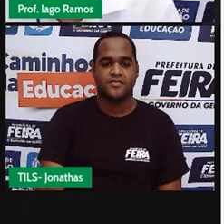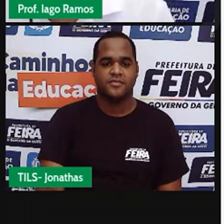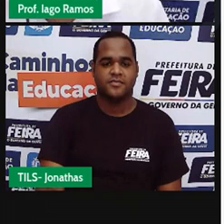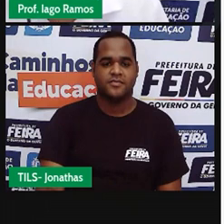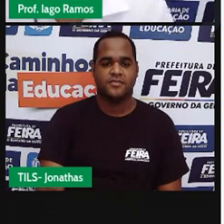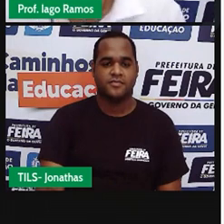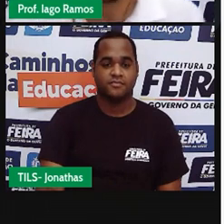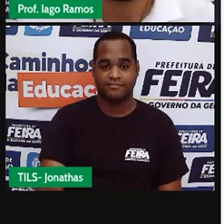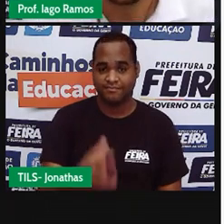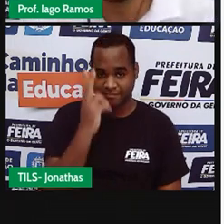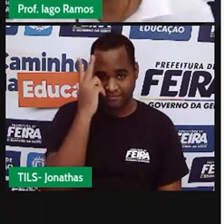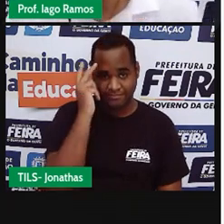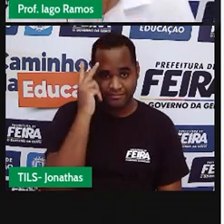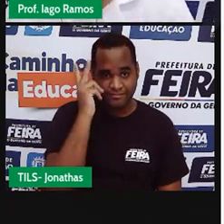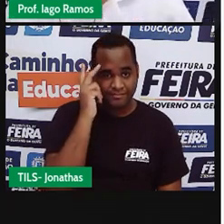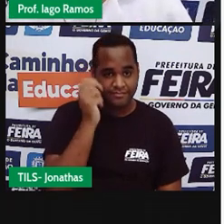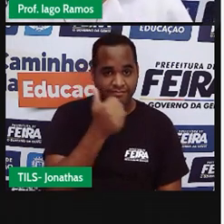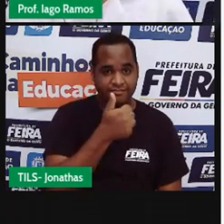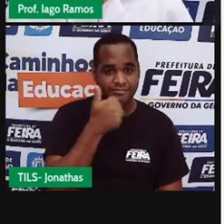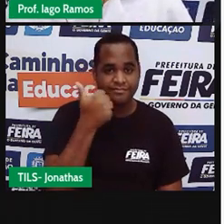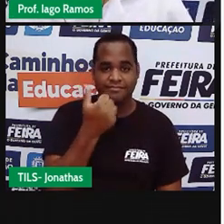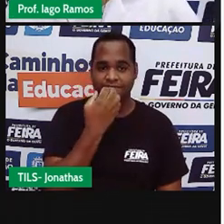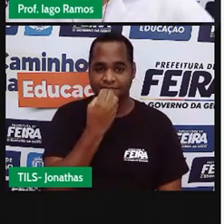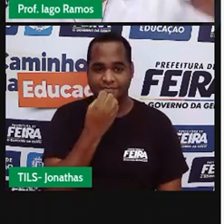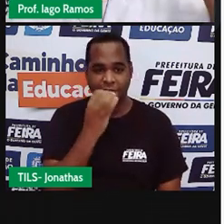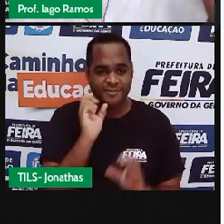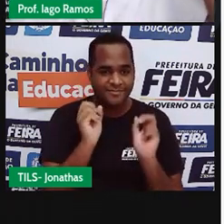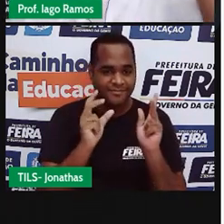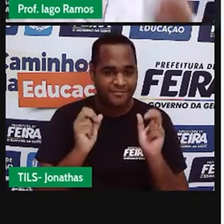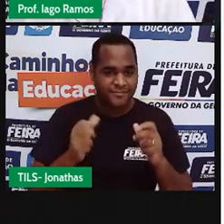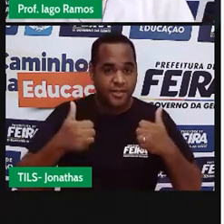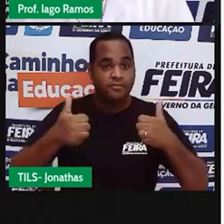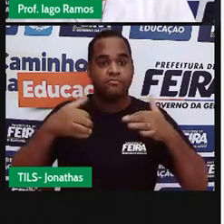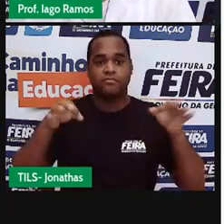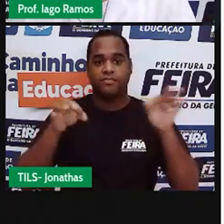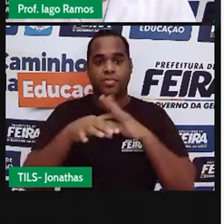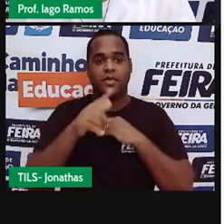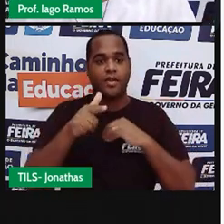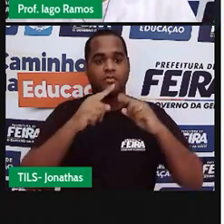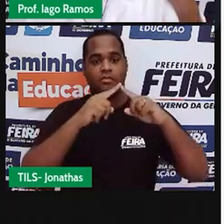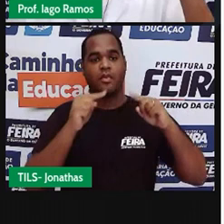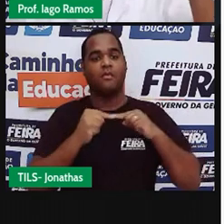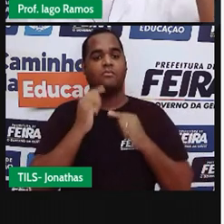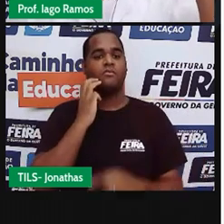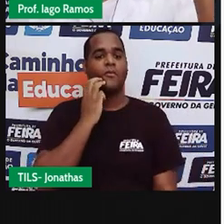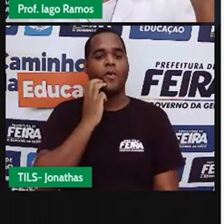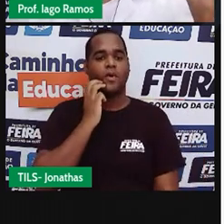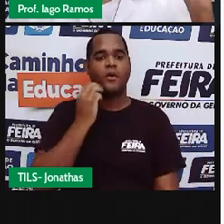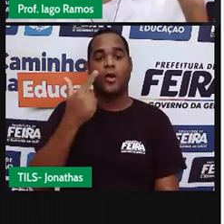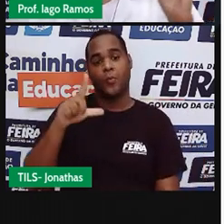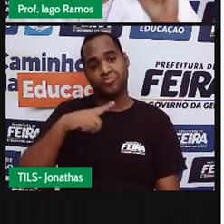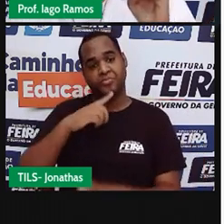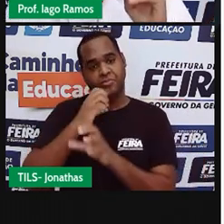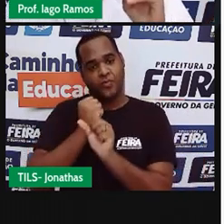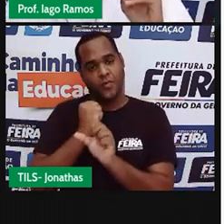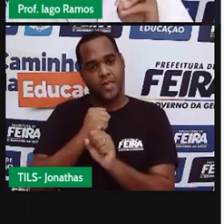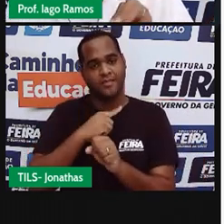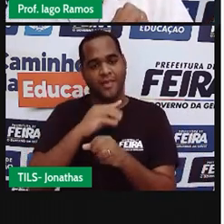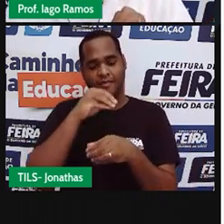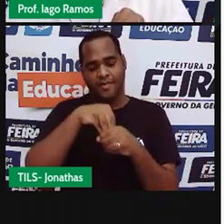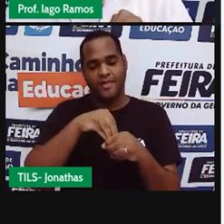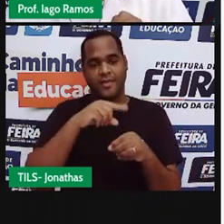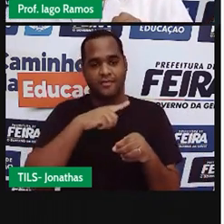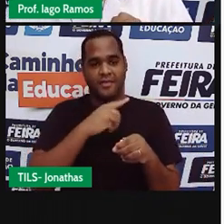Tranquilo? Beleza? Pronto! Fui no triângulo rosa, somei os três ângulos